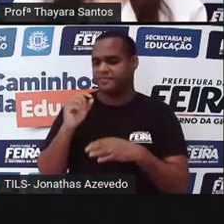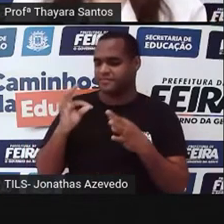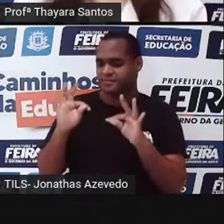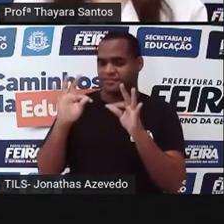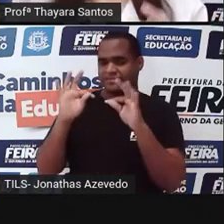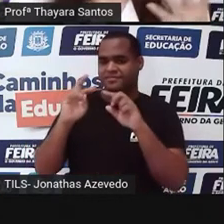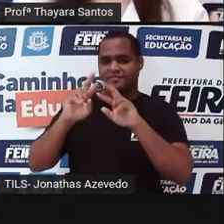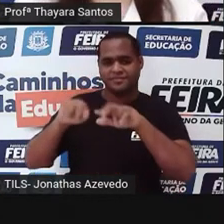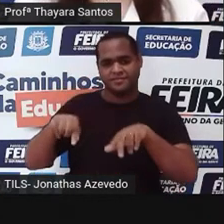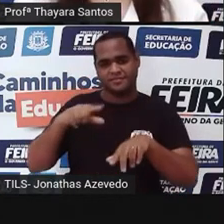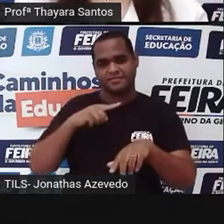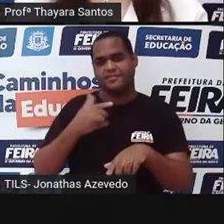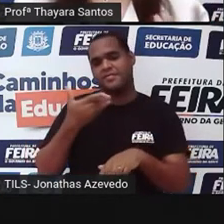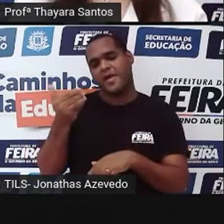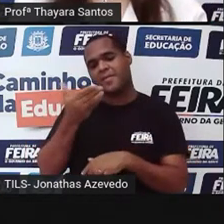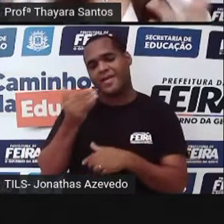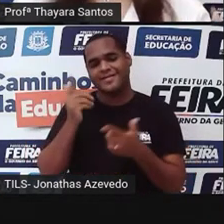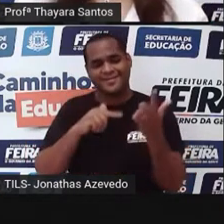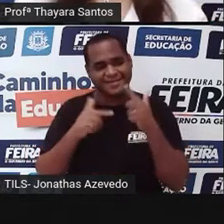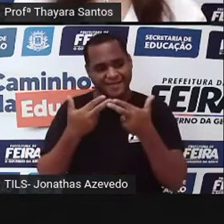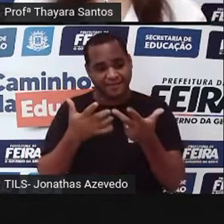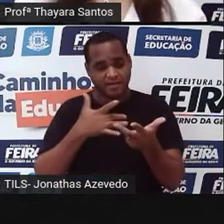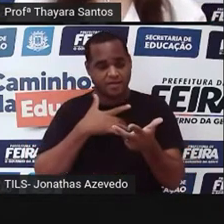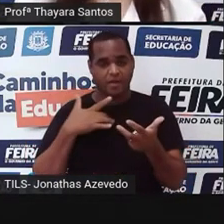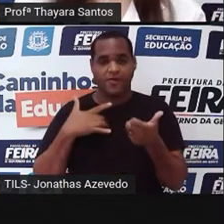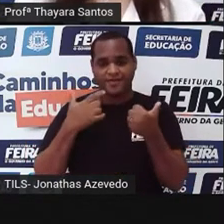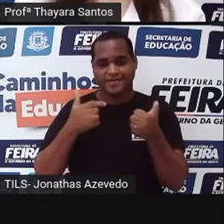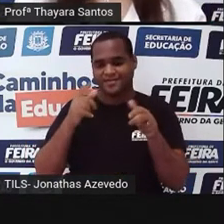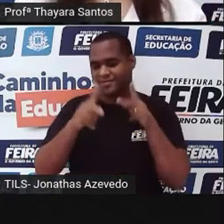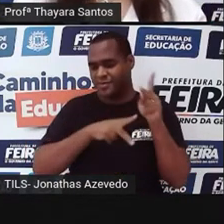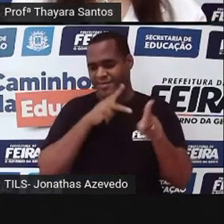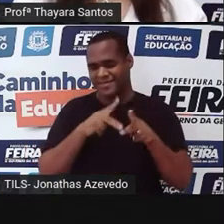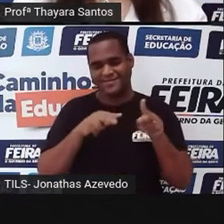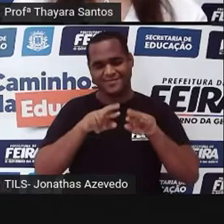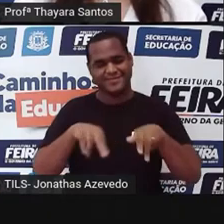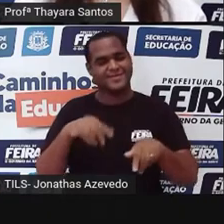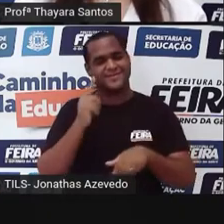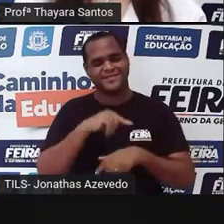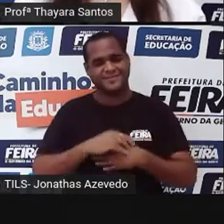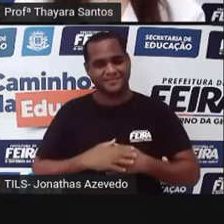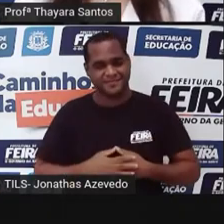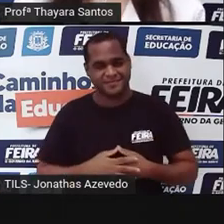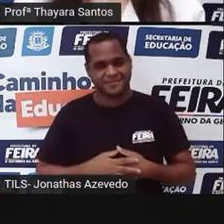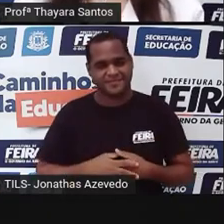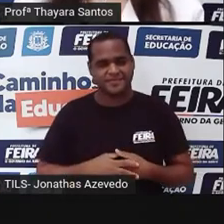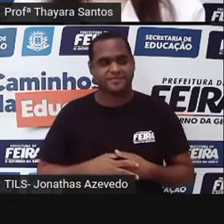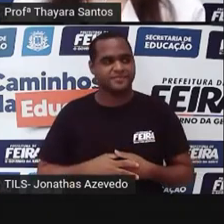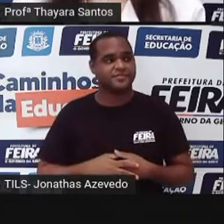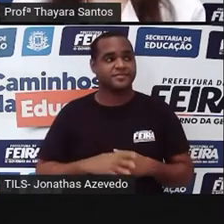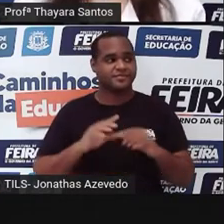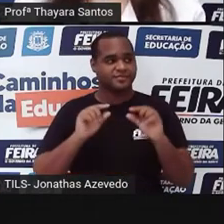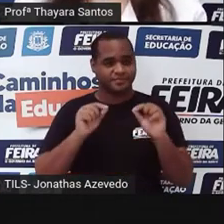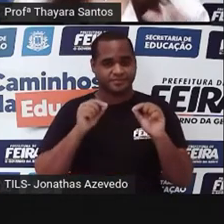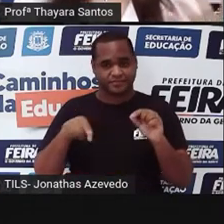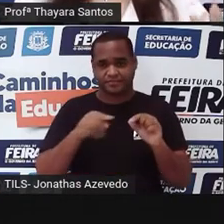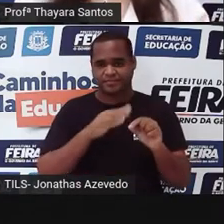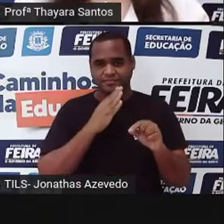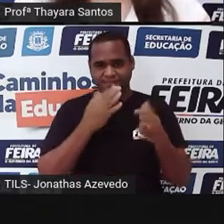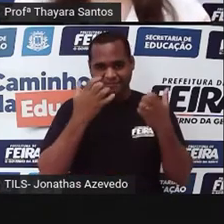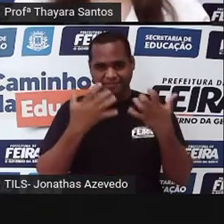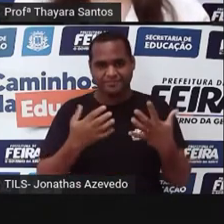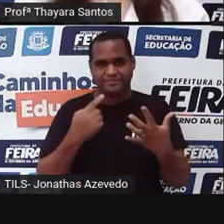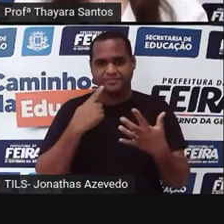tecnologia para melhorar a saúde e a vida da população como um todo. E, como eu já falei, então,